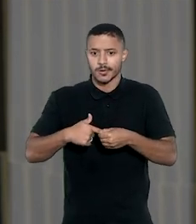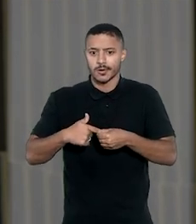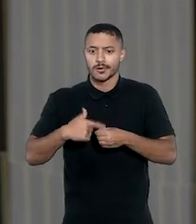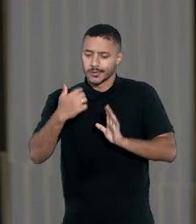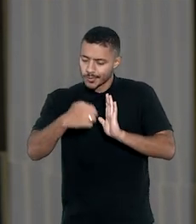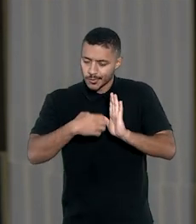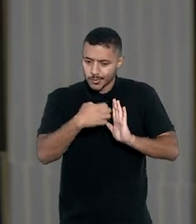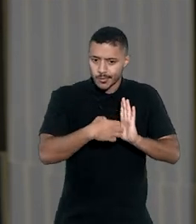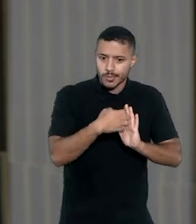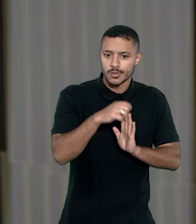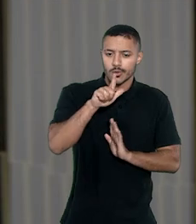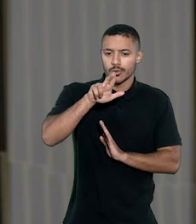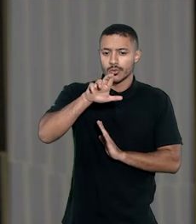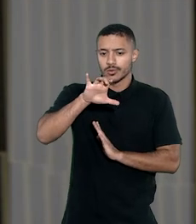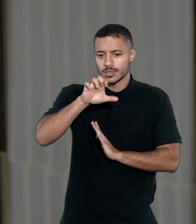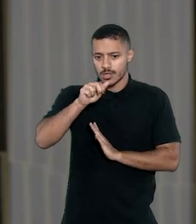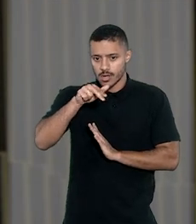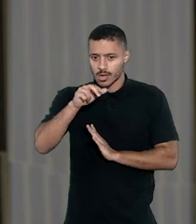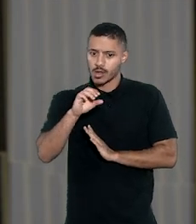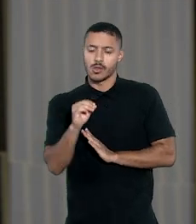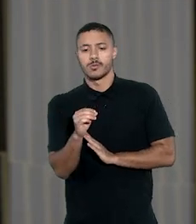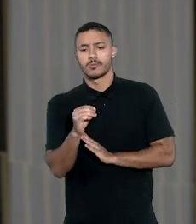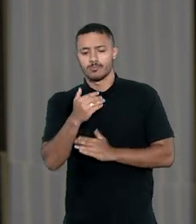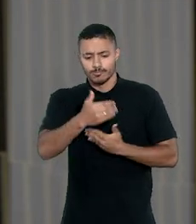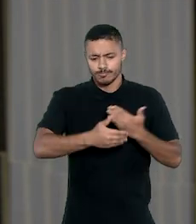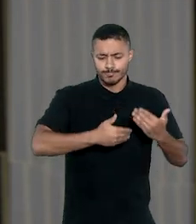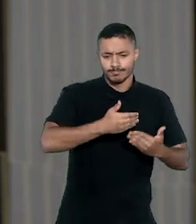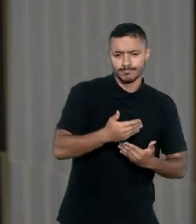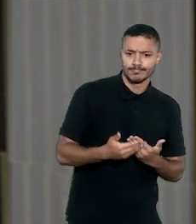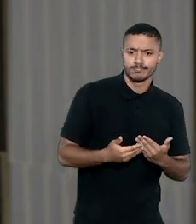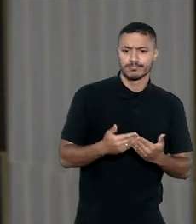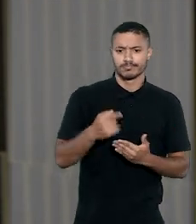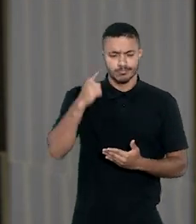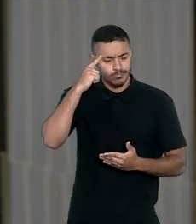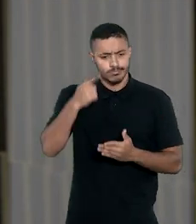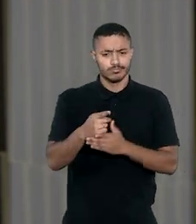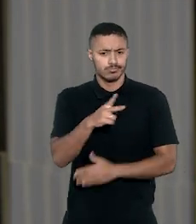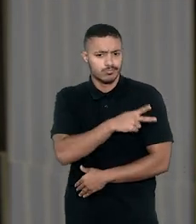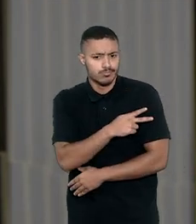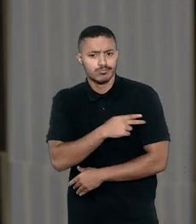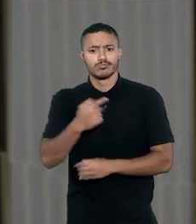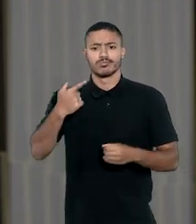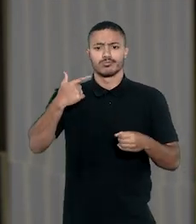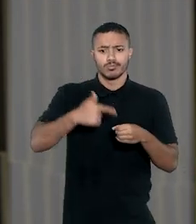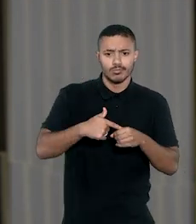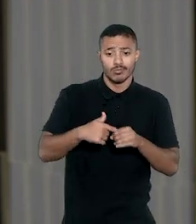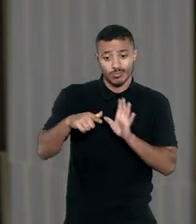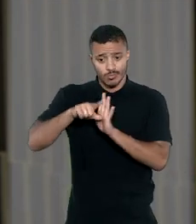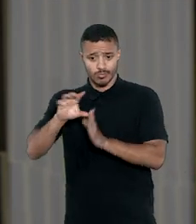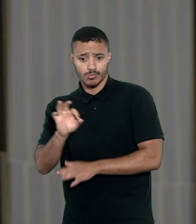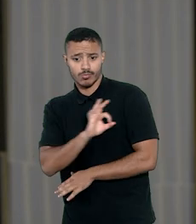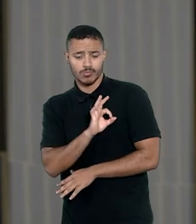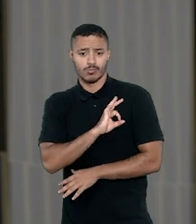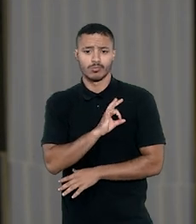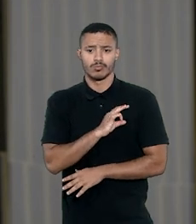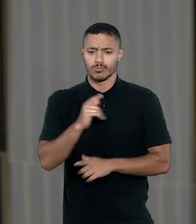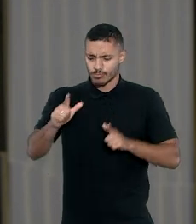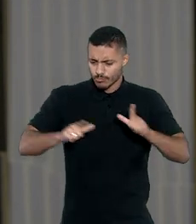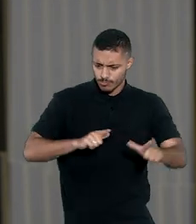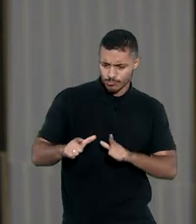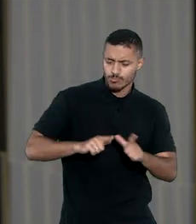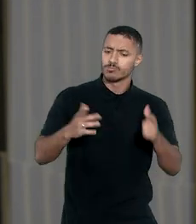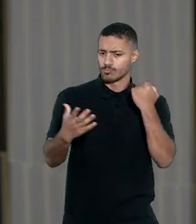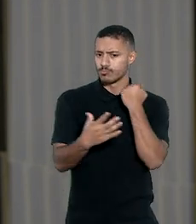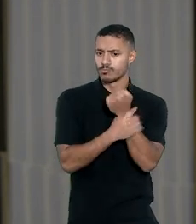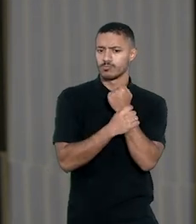gasolina de propriedade do empresário Luciano Nascimento. Em seguida, por ordem do dono do posto, o ex-policial Edson Nogueira